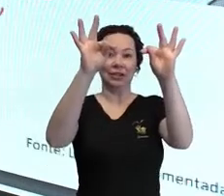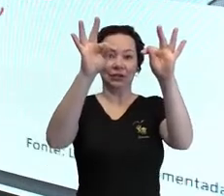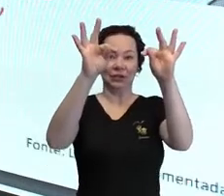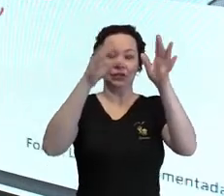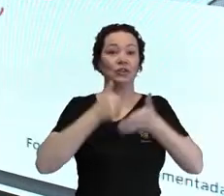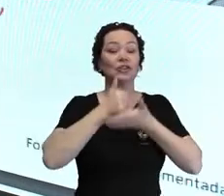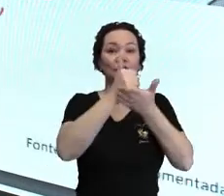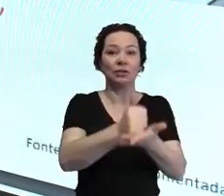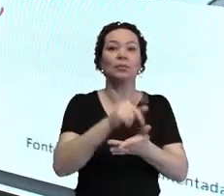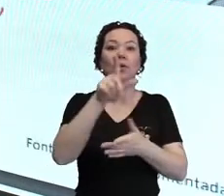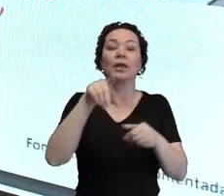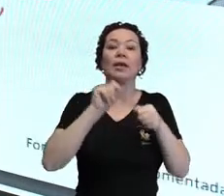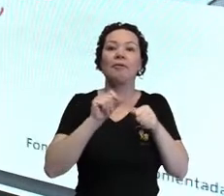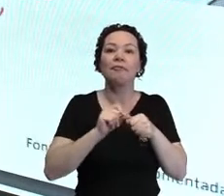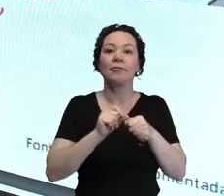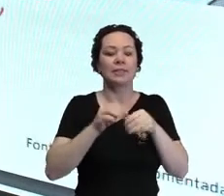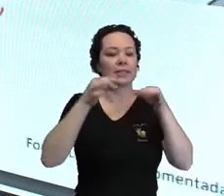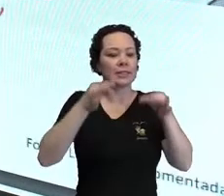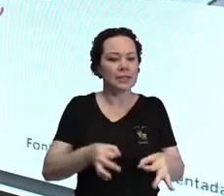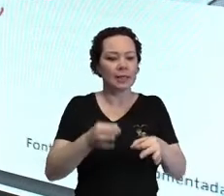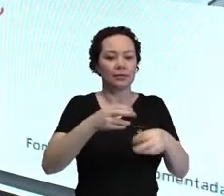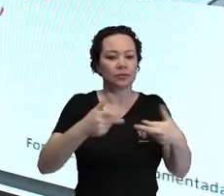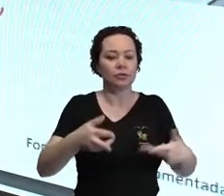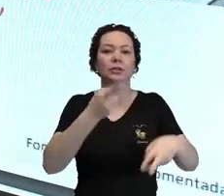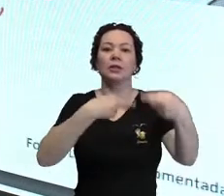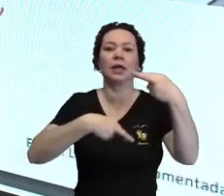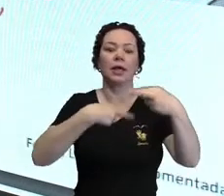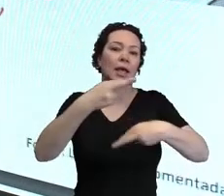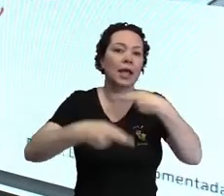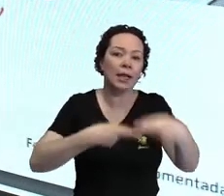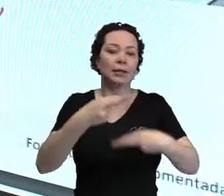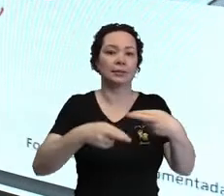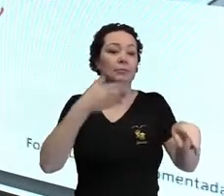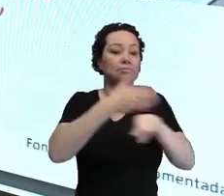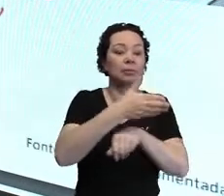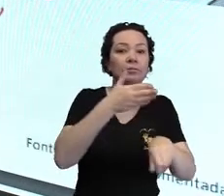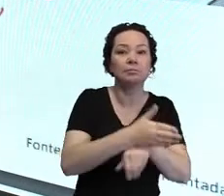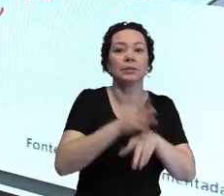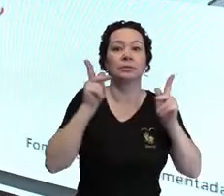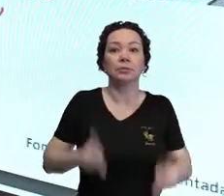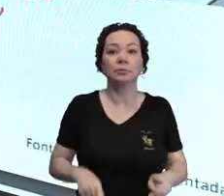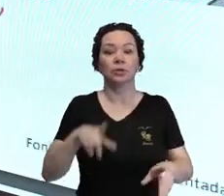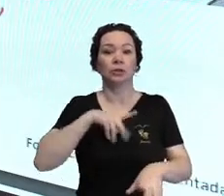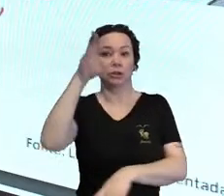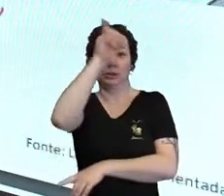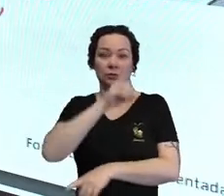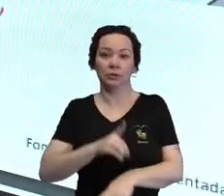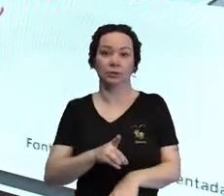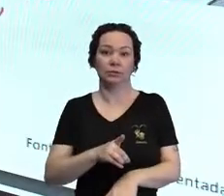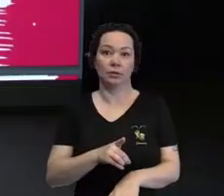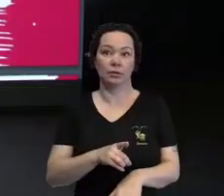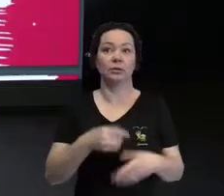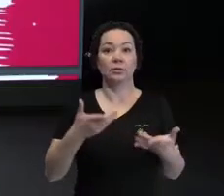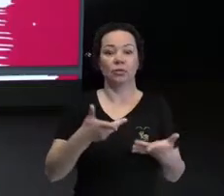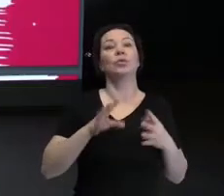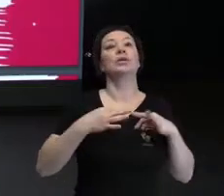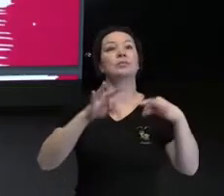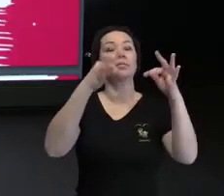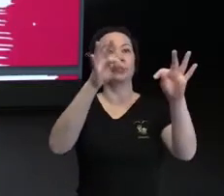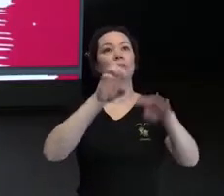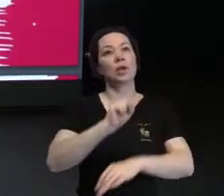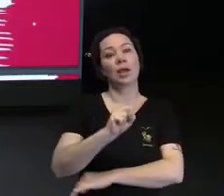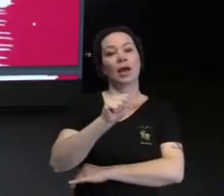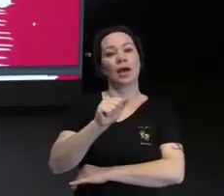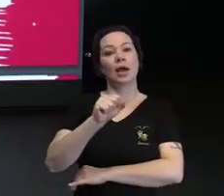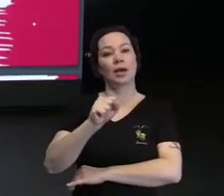ela é promover a funcionalidade relacionada à atividade e a participação das pessoas com deficiência. Então, a tecnologia assistiva,